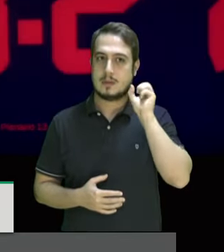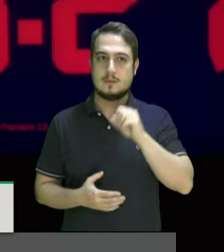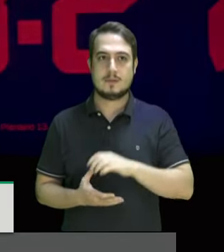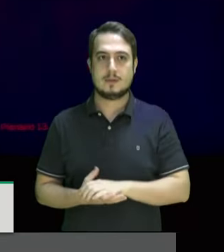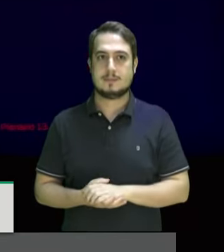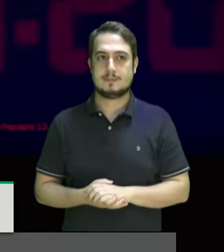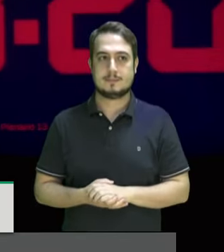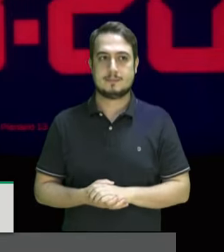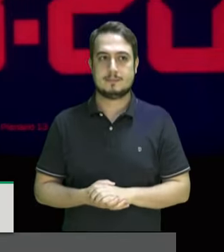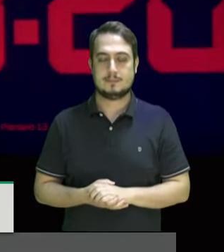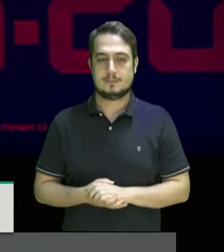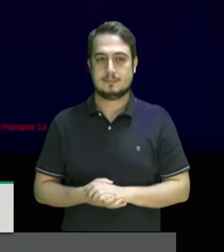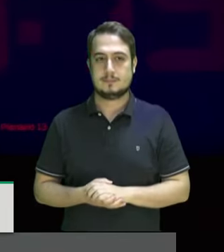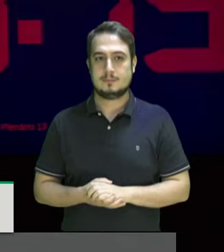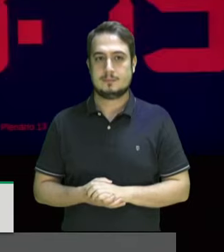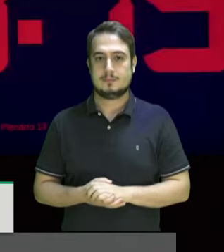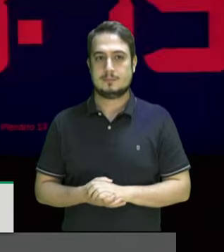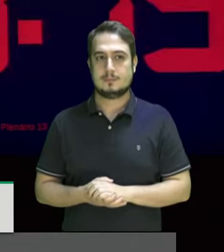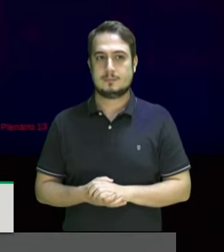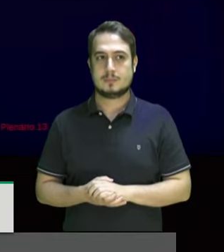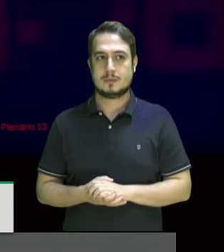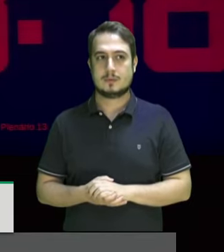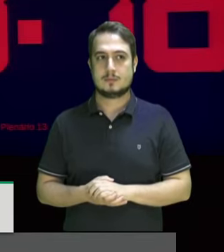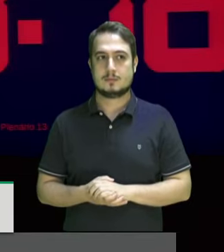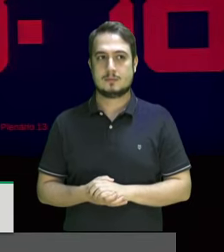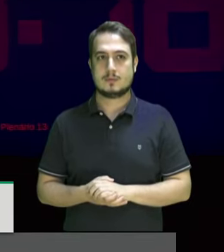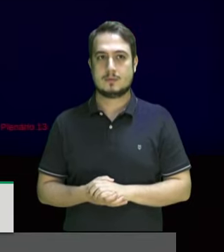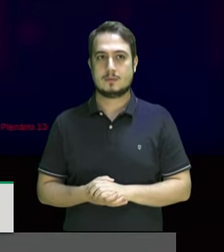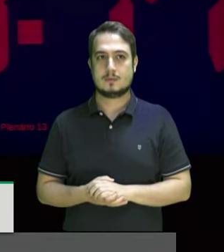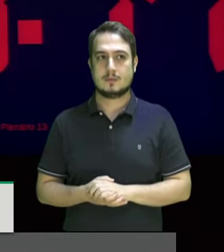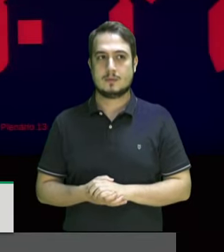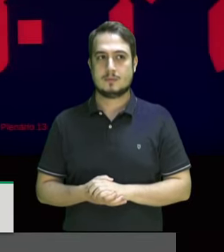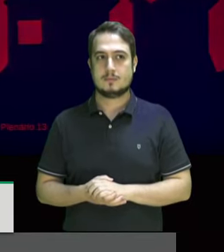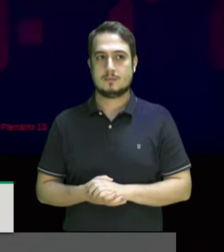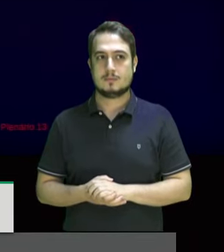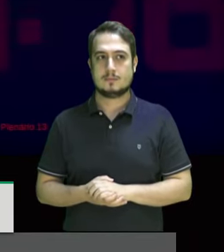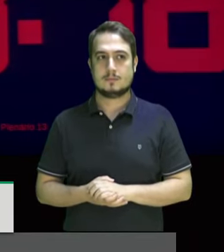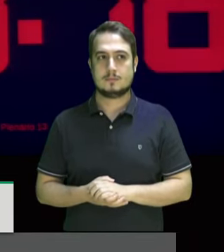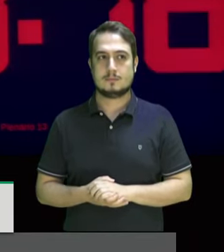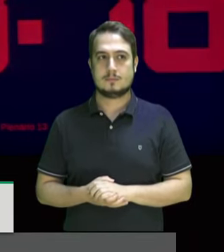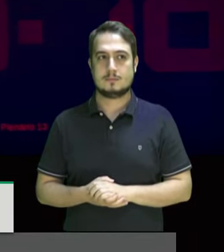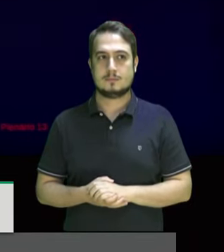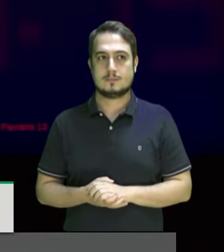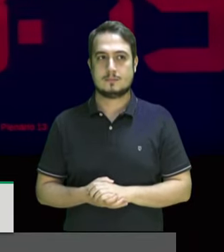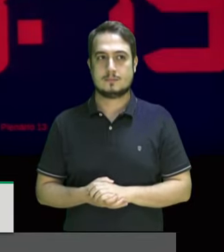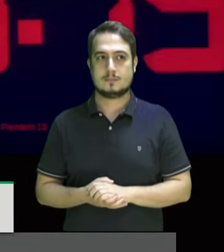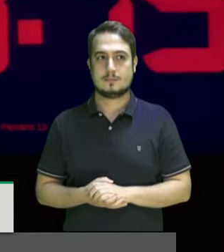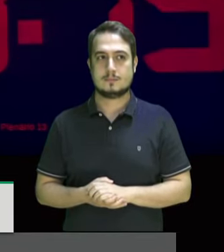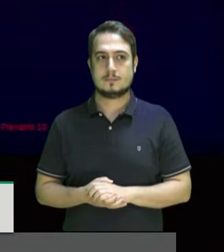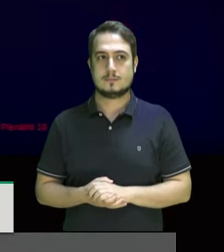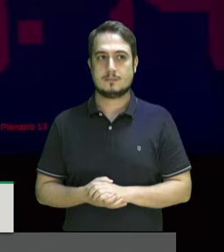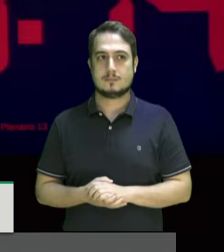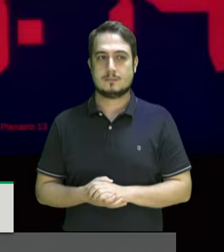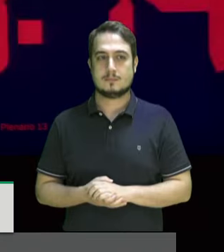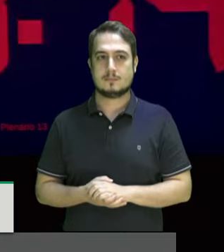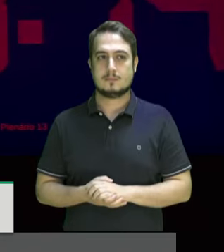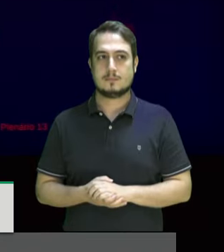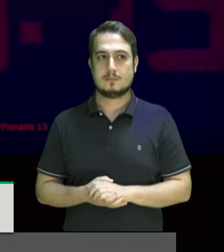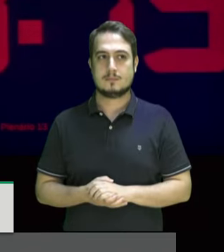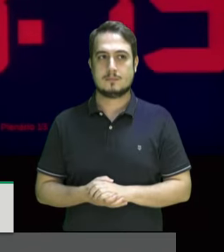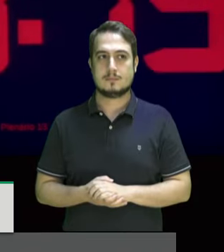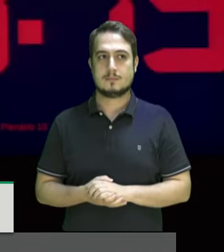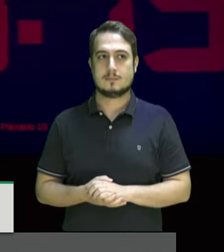como forma de provar a capacidade de um micróbio eu devo a essa gente mas hoje estamos aqui